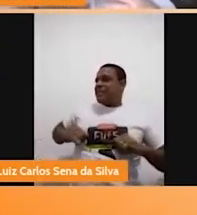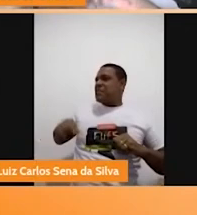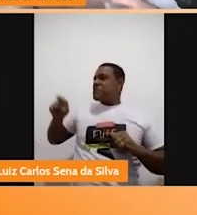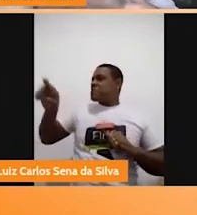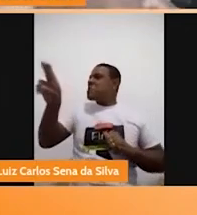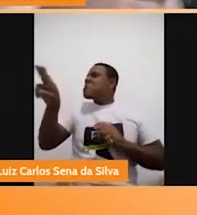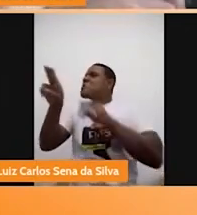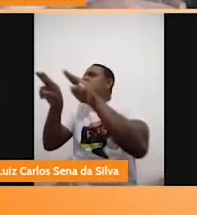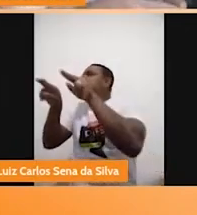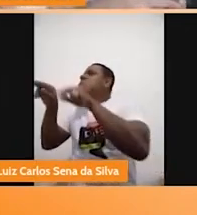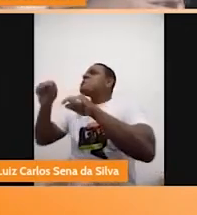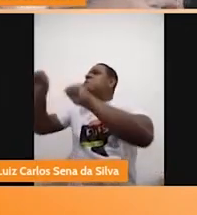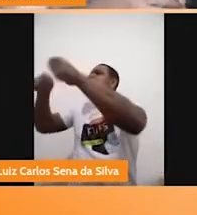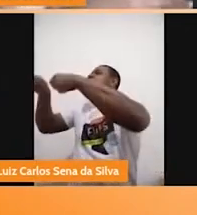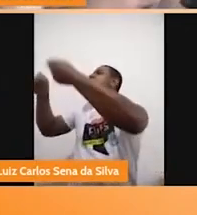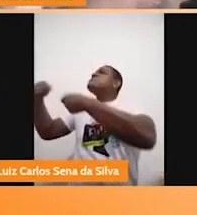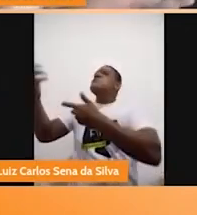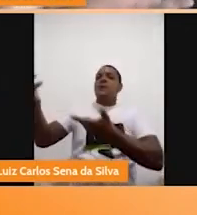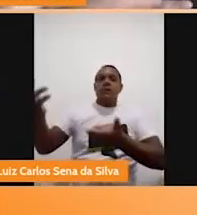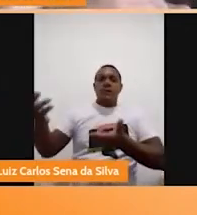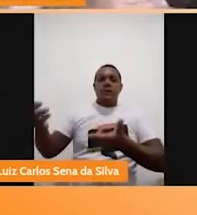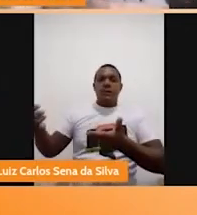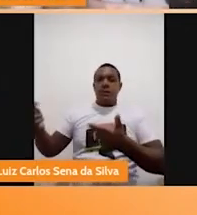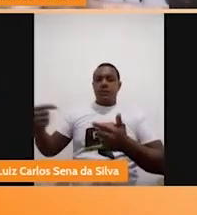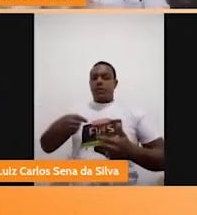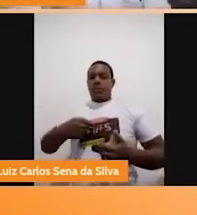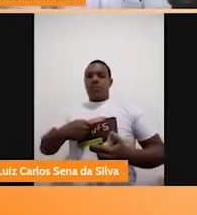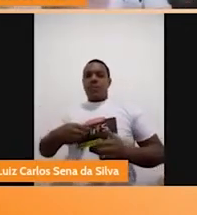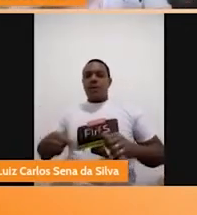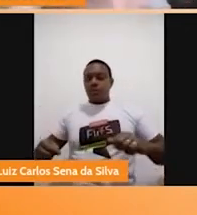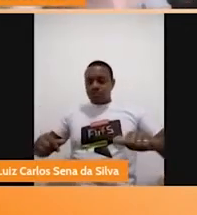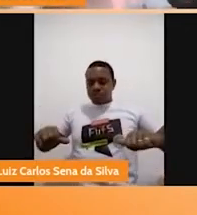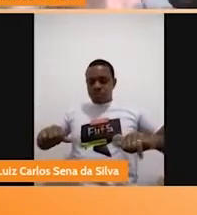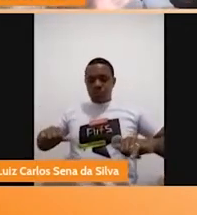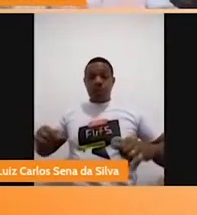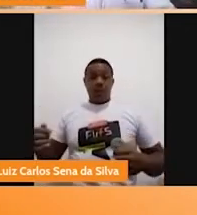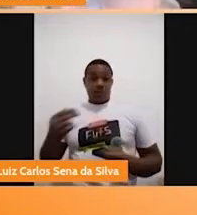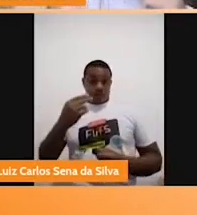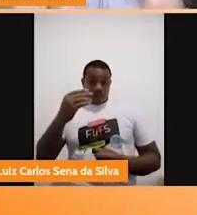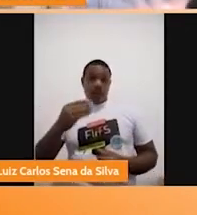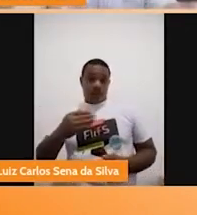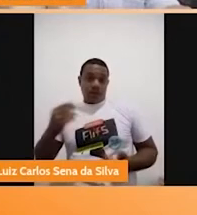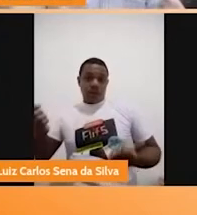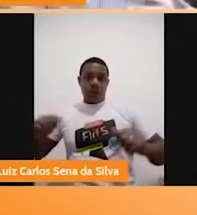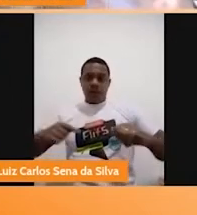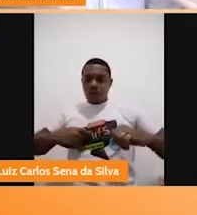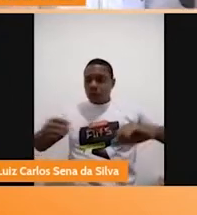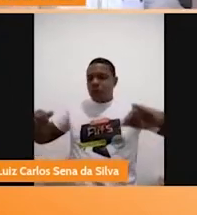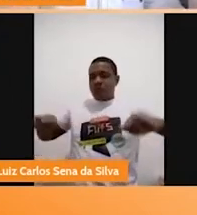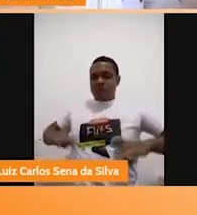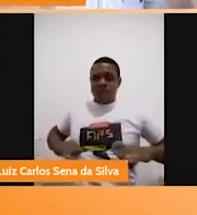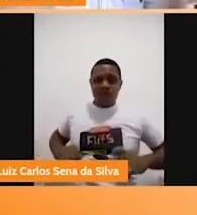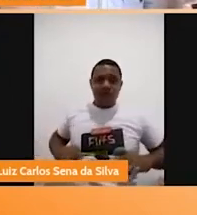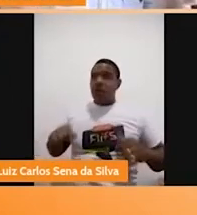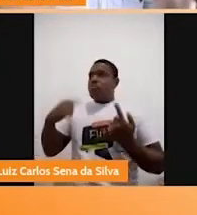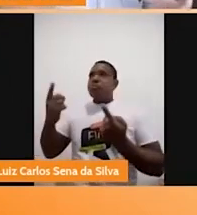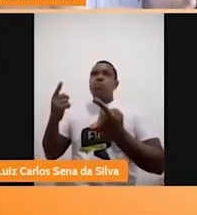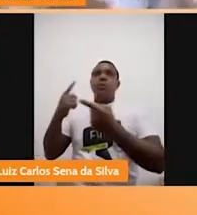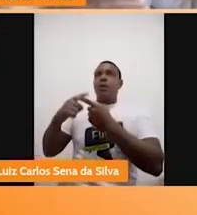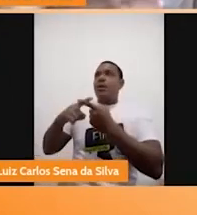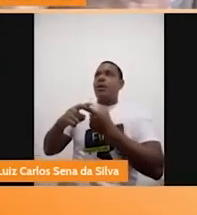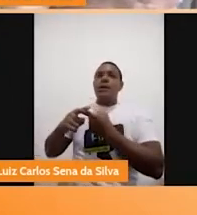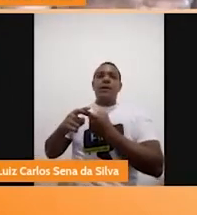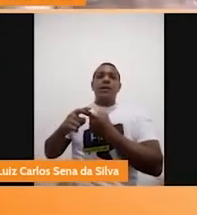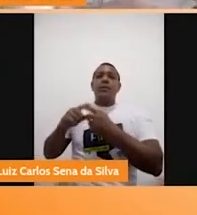Mas, eu repito, na minha época, não havia esta conceituação. Não se conceituava o bullying. Eram sempre brincadeiras.